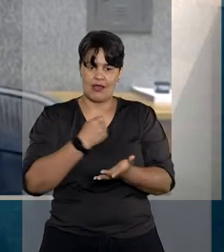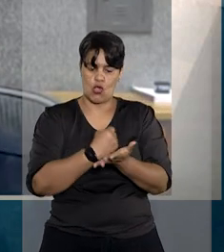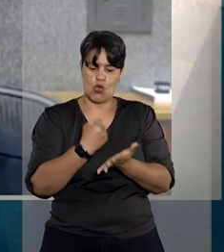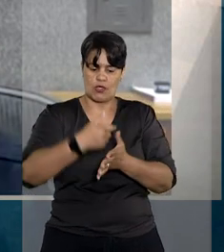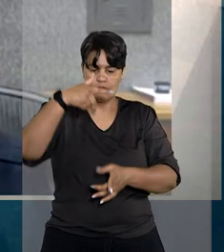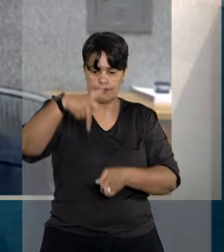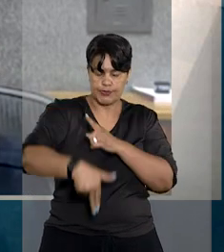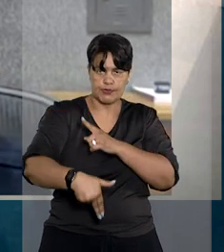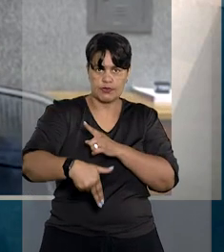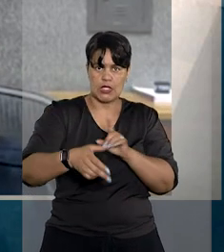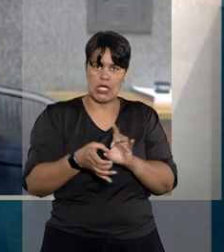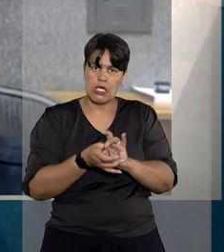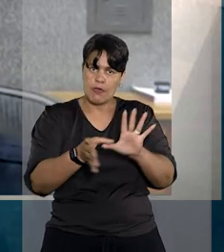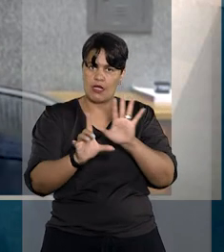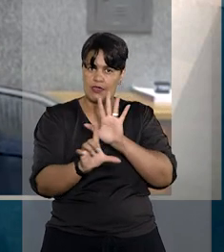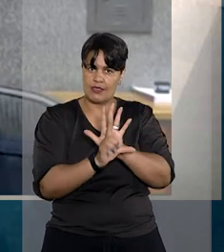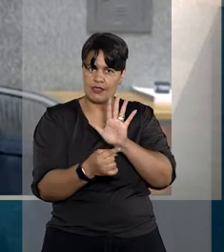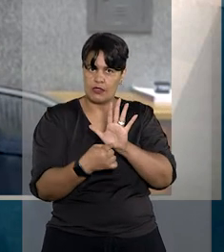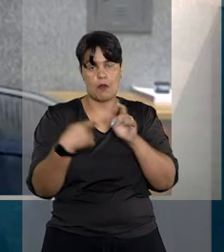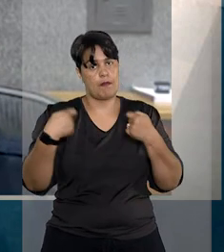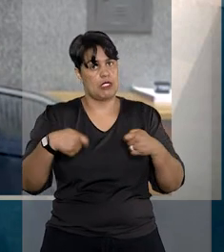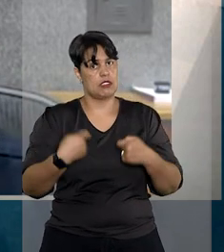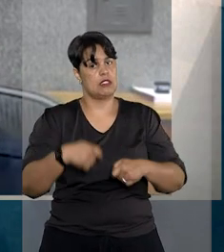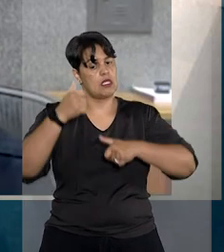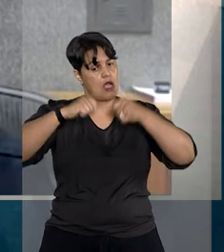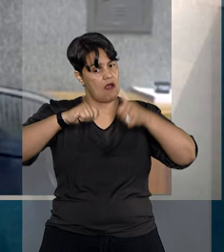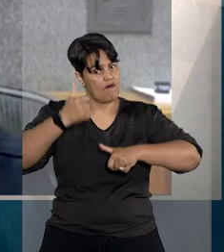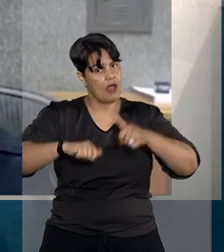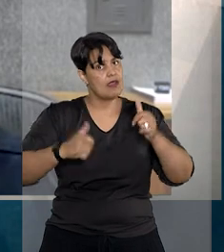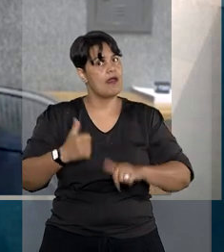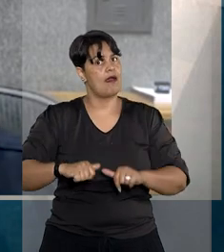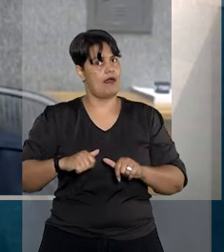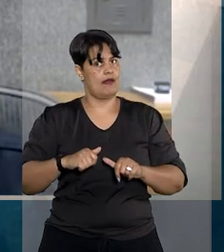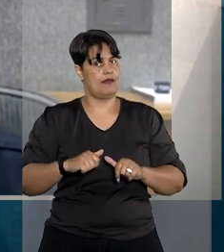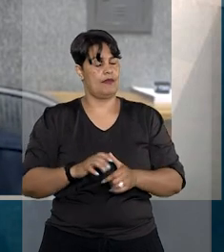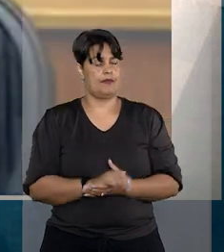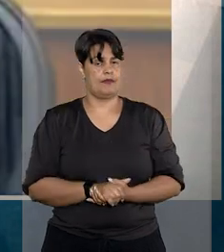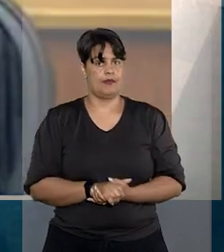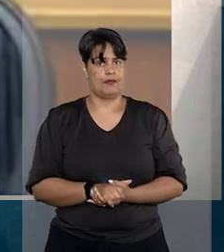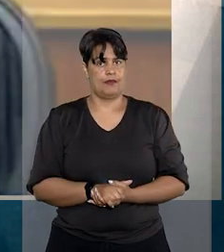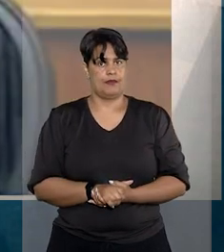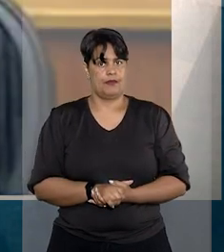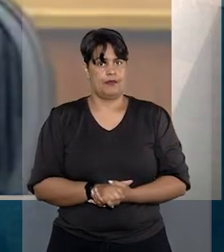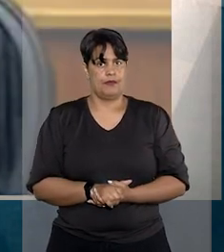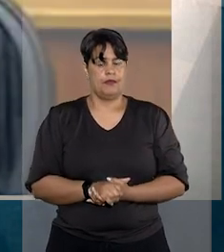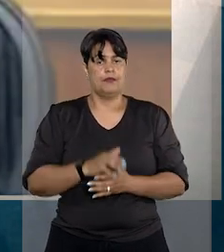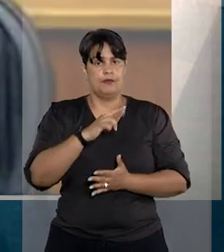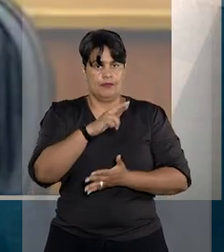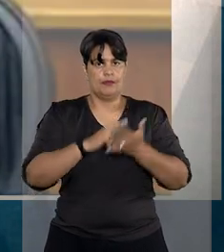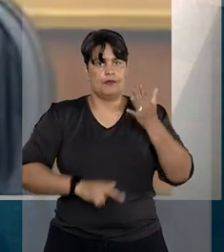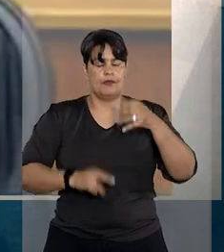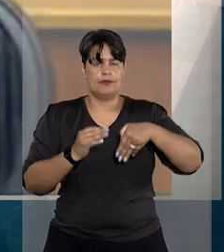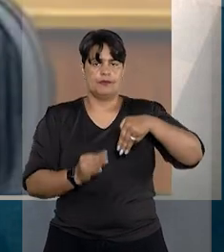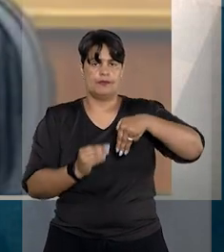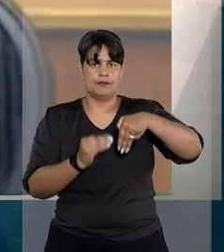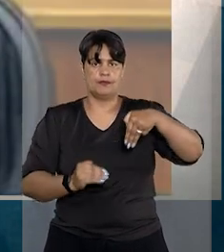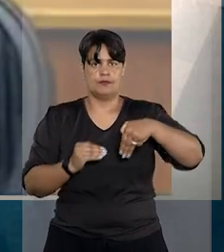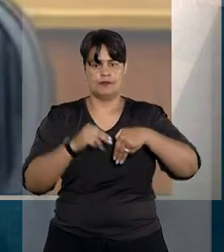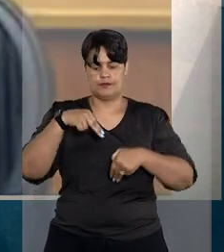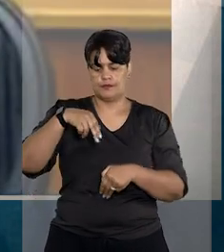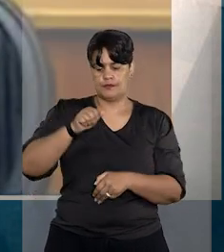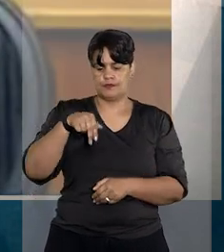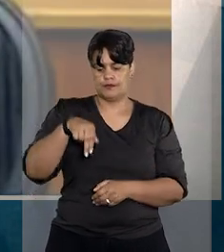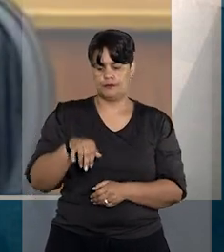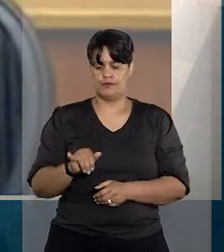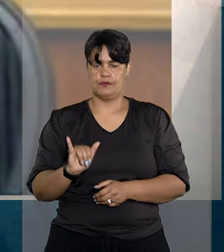por inadimplemento autorizada em lei deve ser considerada a última medida. A relatora do Recurso, ministra Nancy